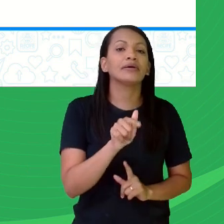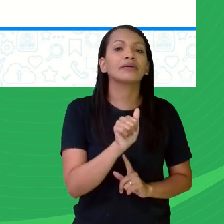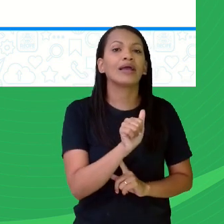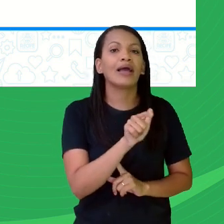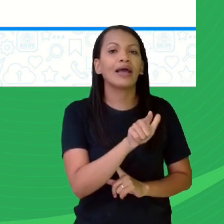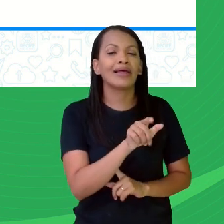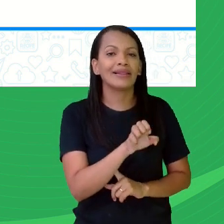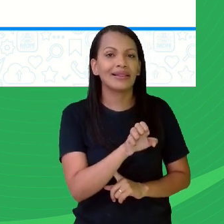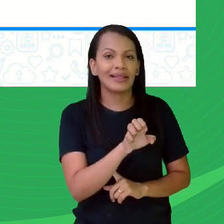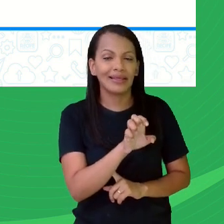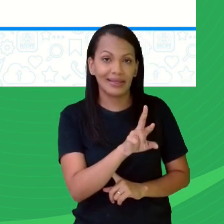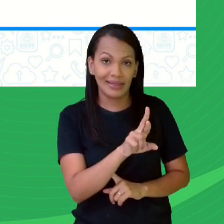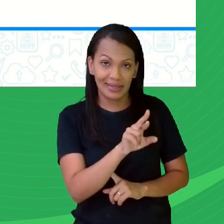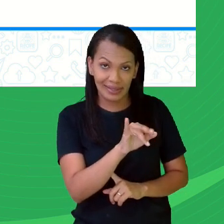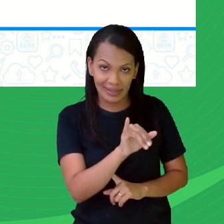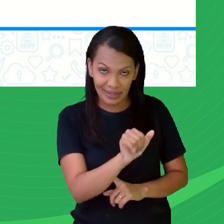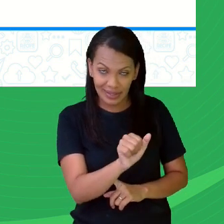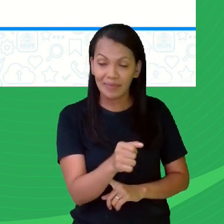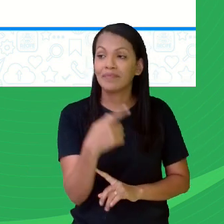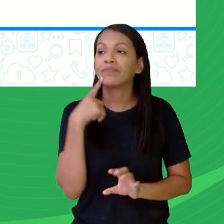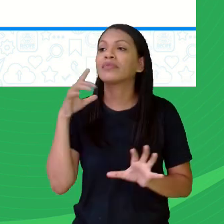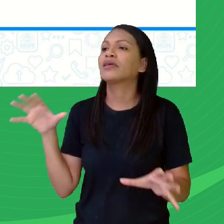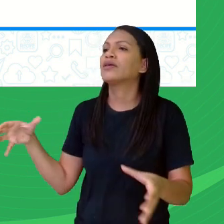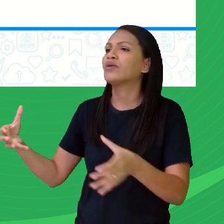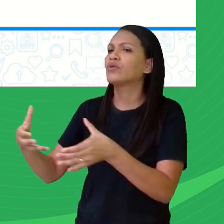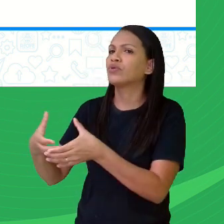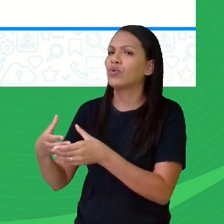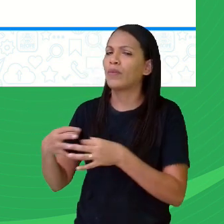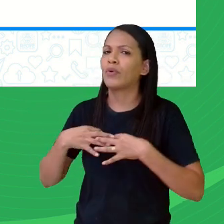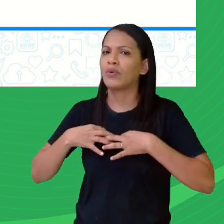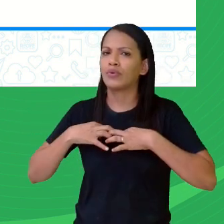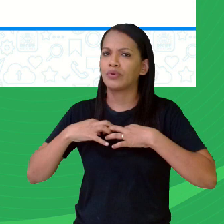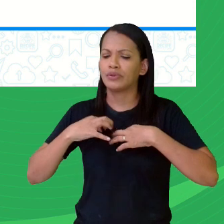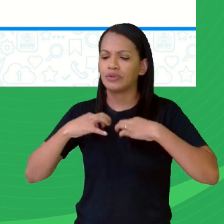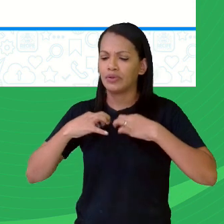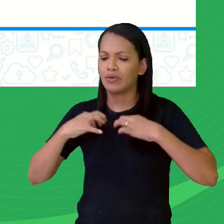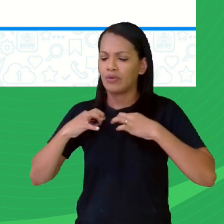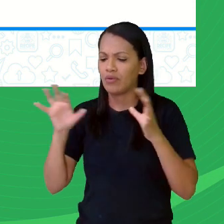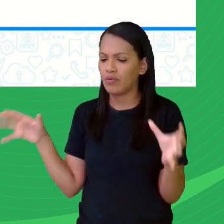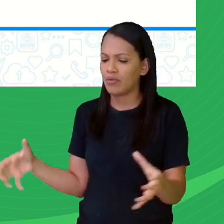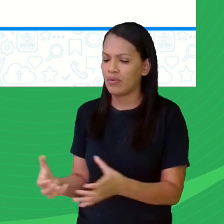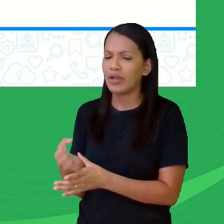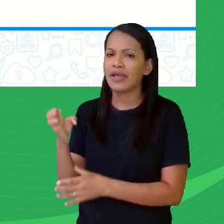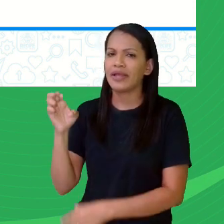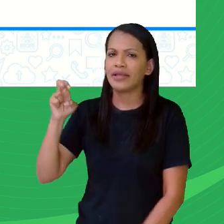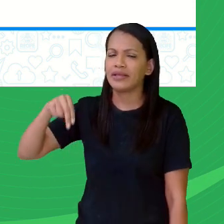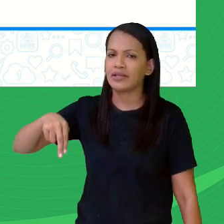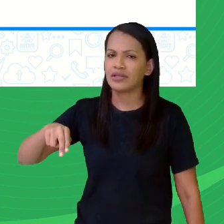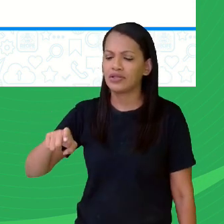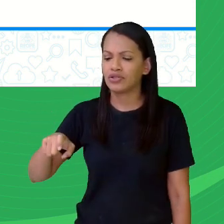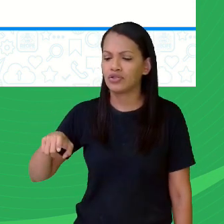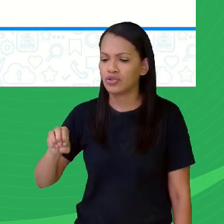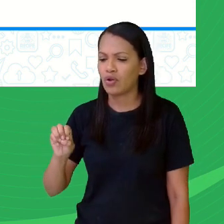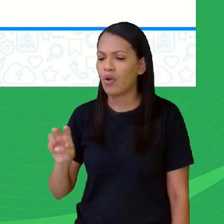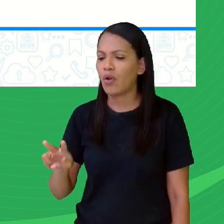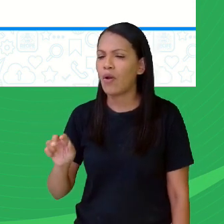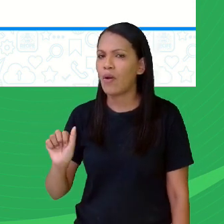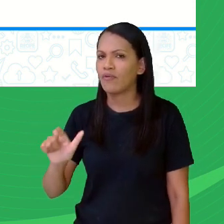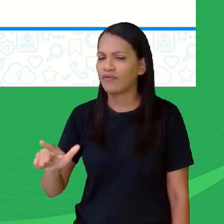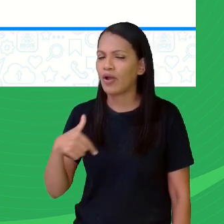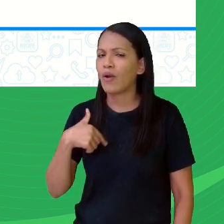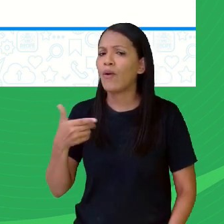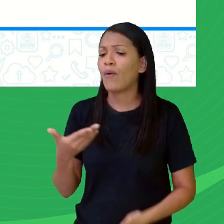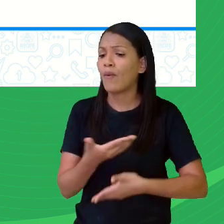encontra-se vários objetos de arte. Coletivo de roupa, enxoval, quando o bebê, tá pra nascer, a